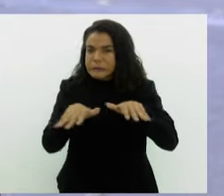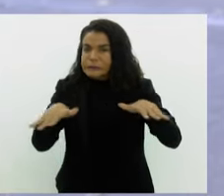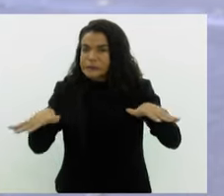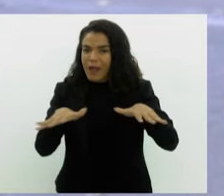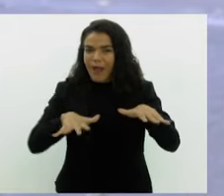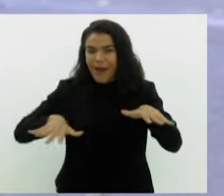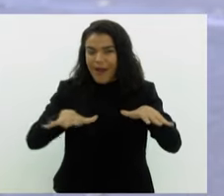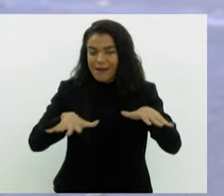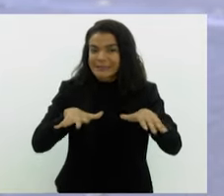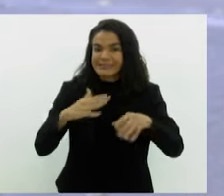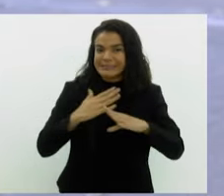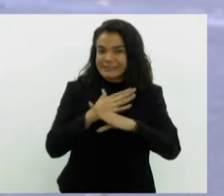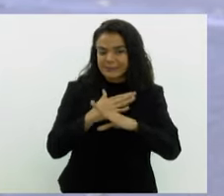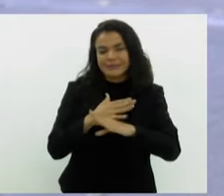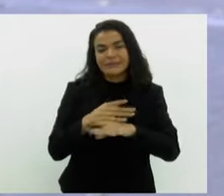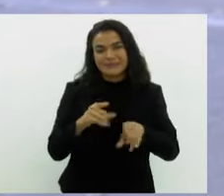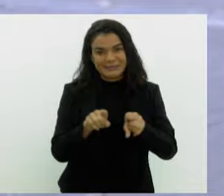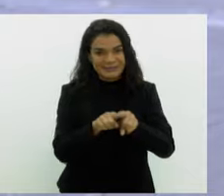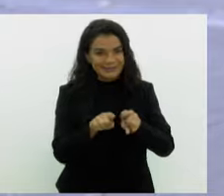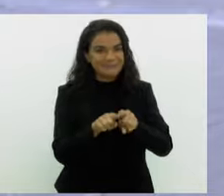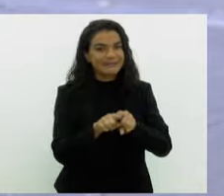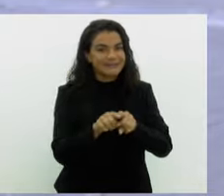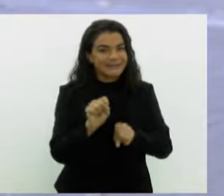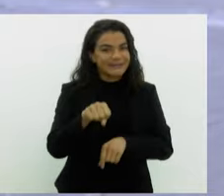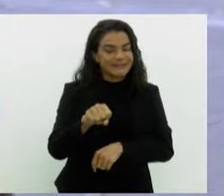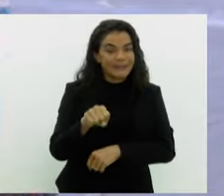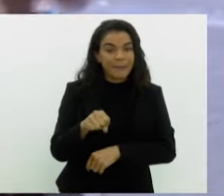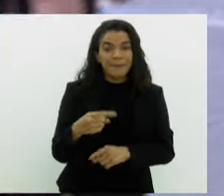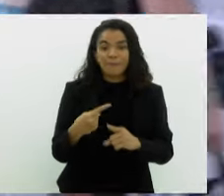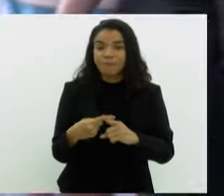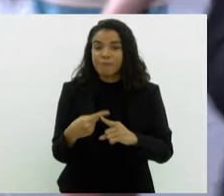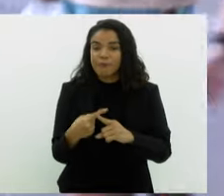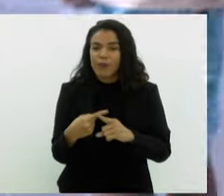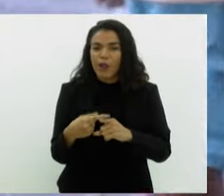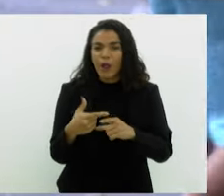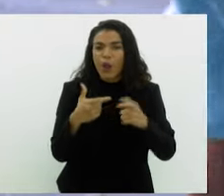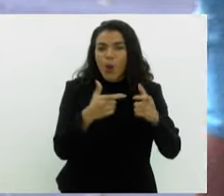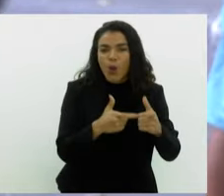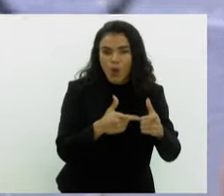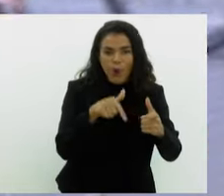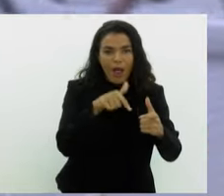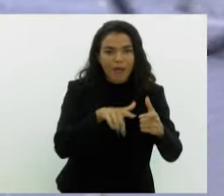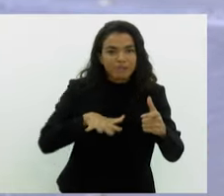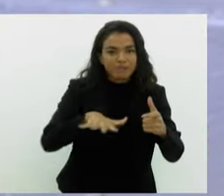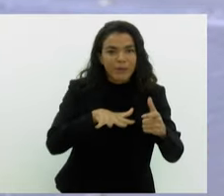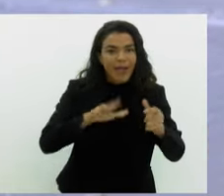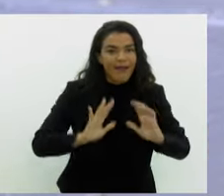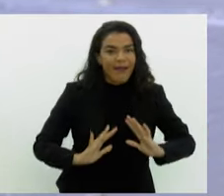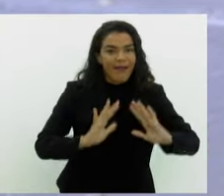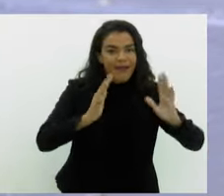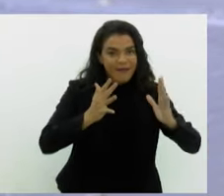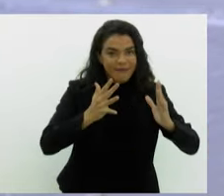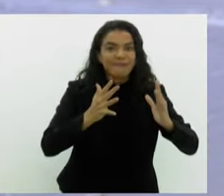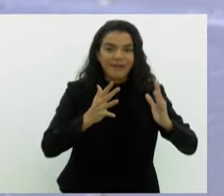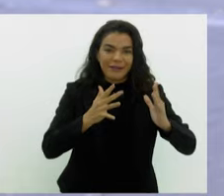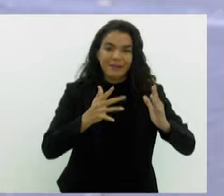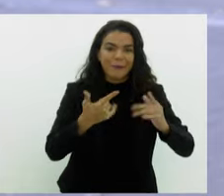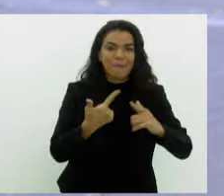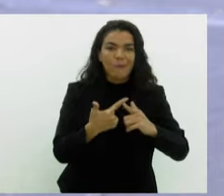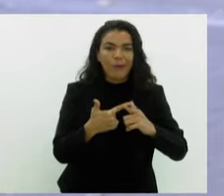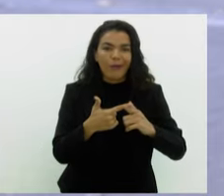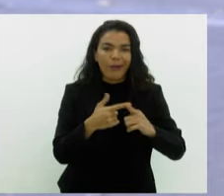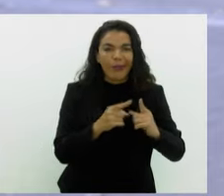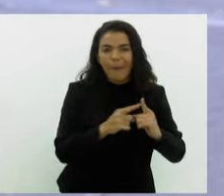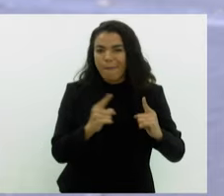as outras regiões da cidade? Sem dúvida. Muito em função de que, normalmente, aonde ocorrem os eventos, por uma questão dinâmica de